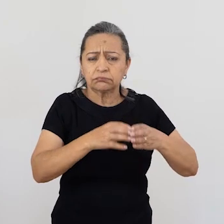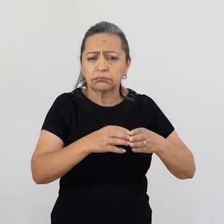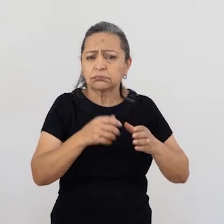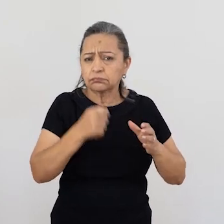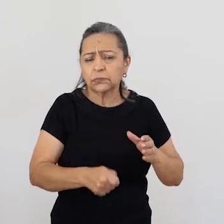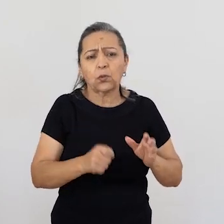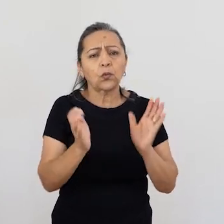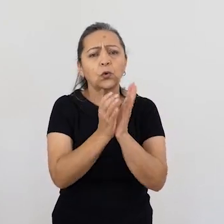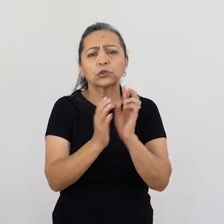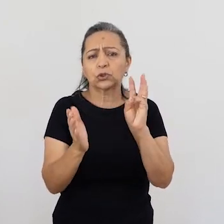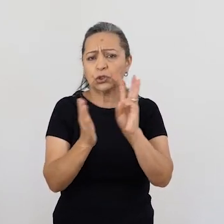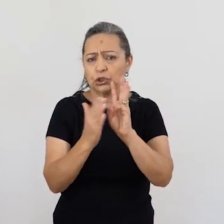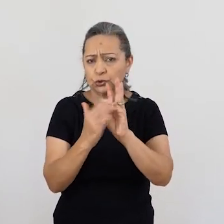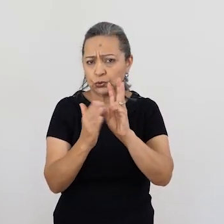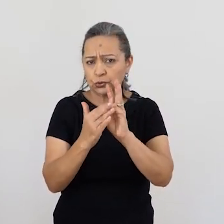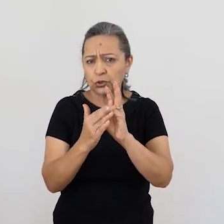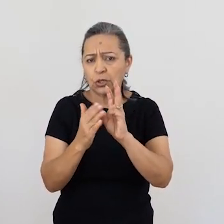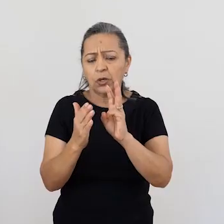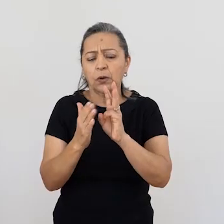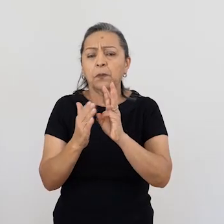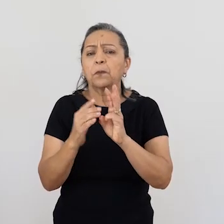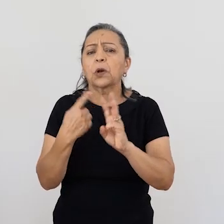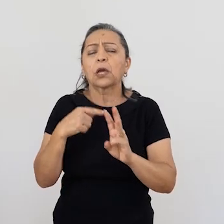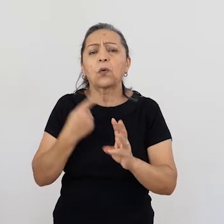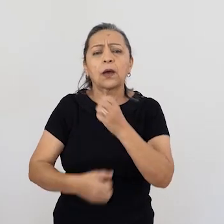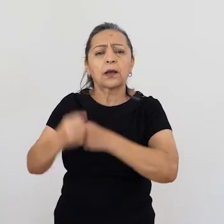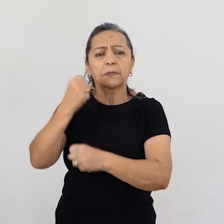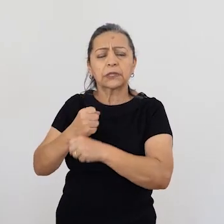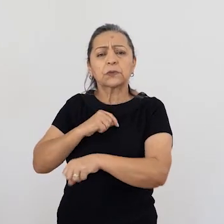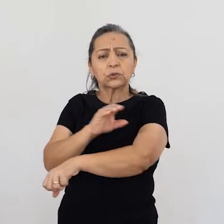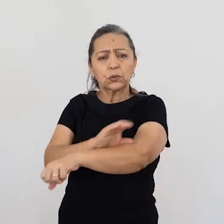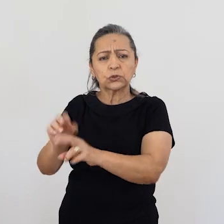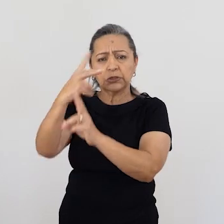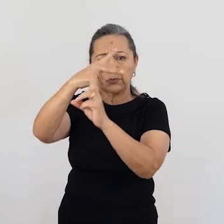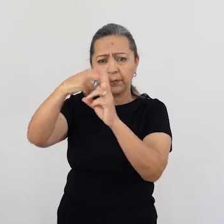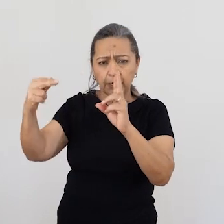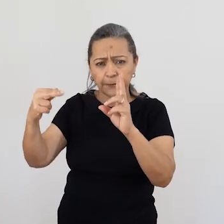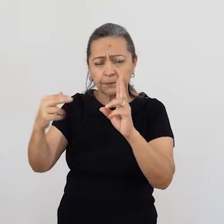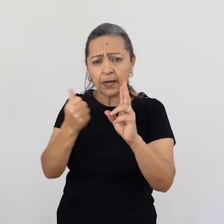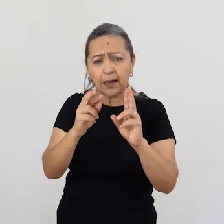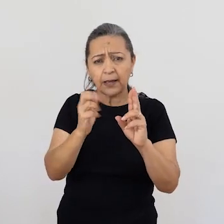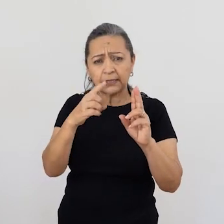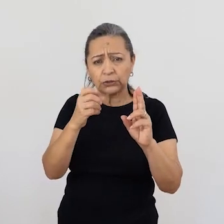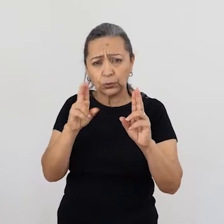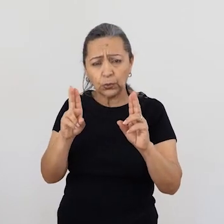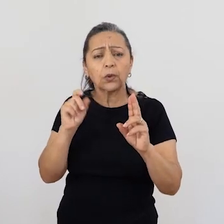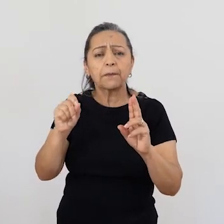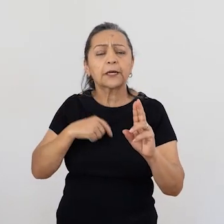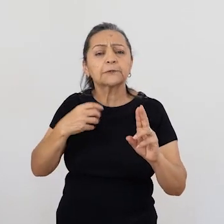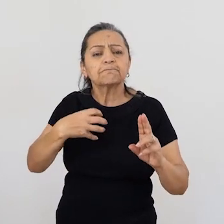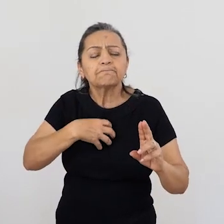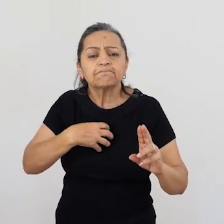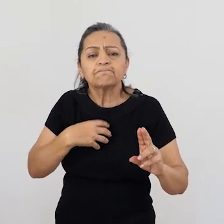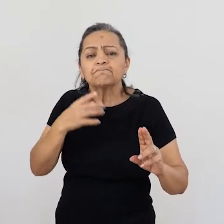tradições. Então, por exemplo, nós temos aqui uma convivialidade intensa com a Cátedra Indígena. Porque nós,